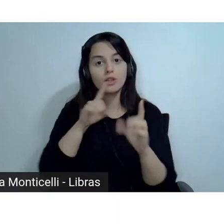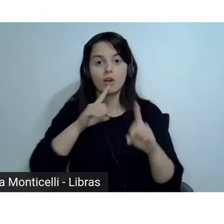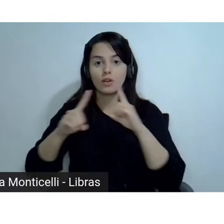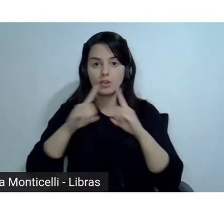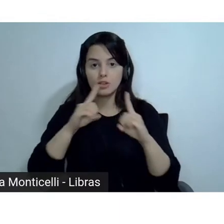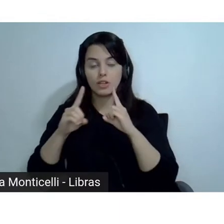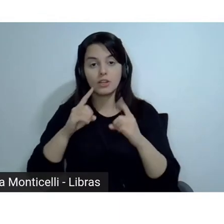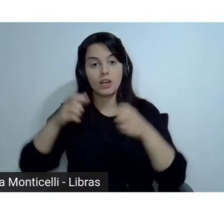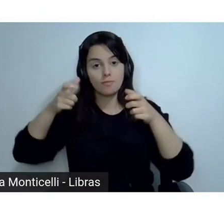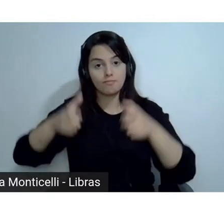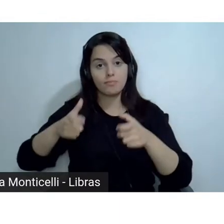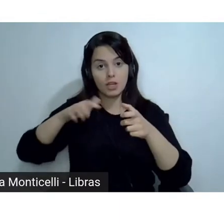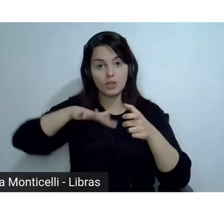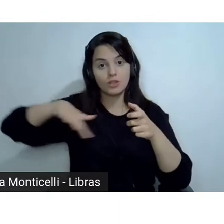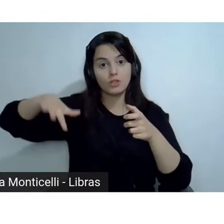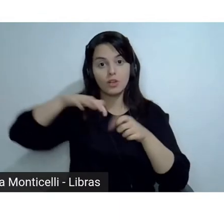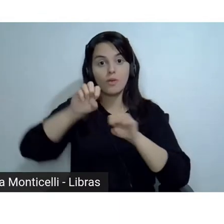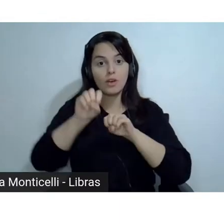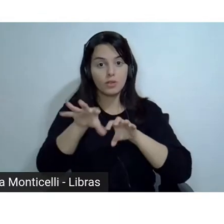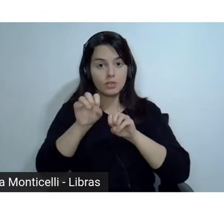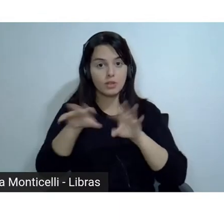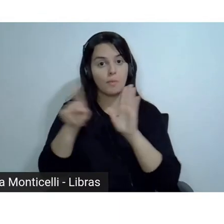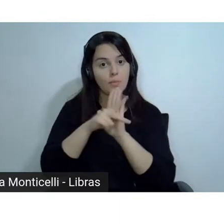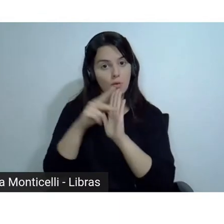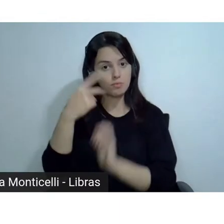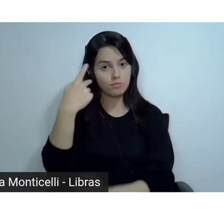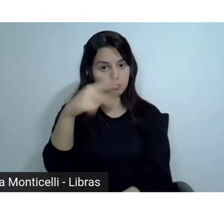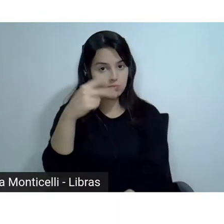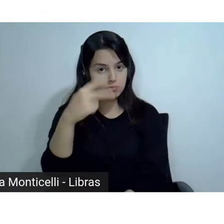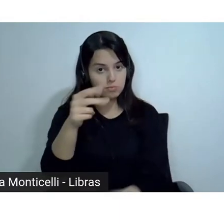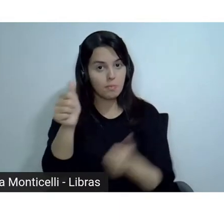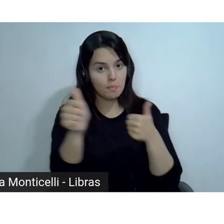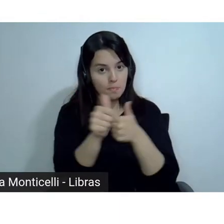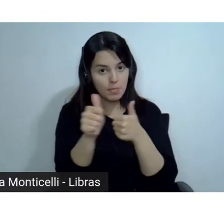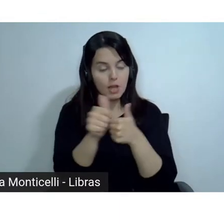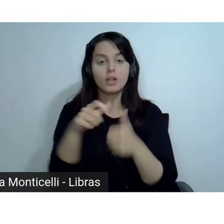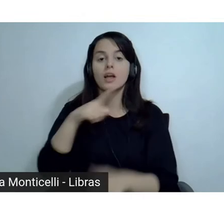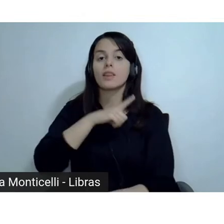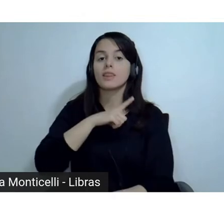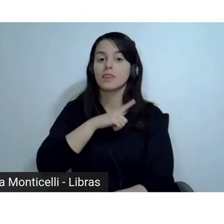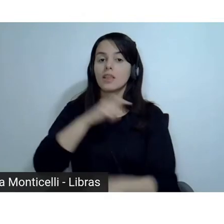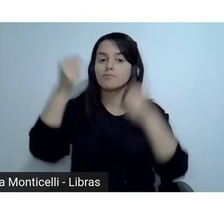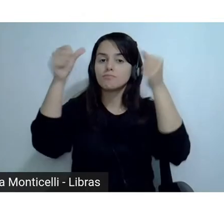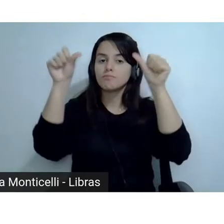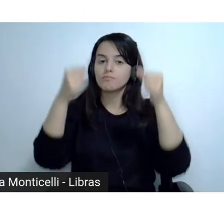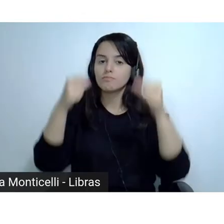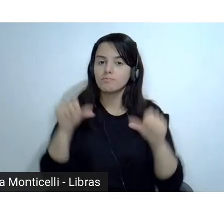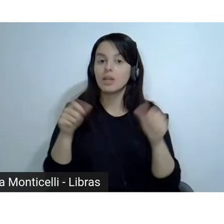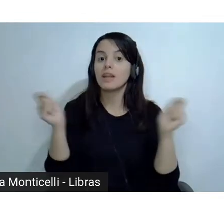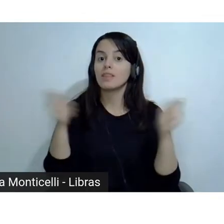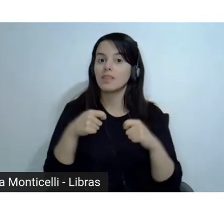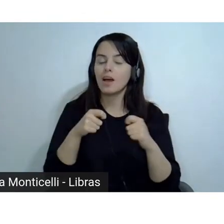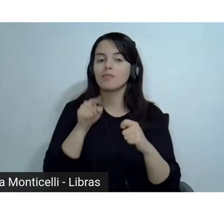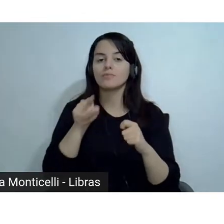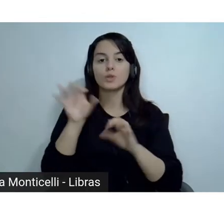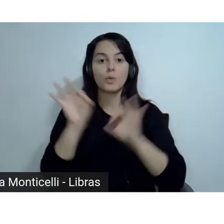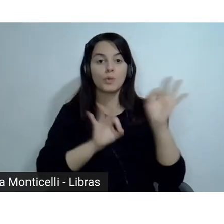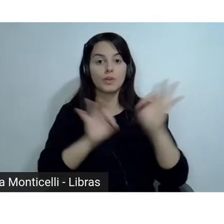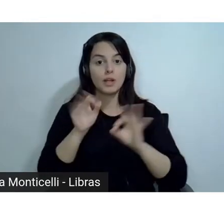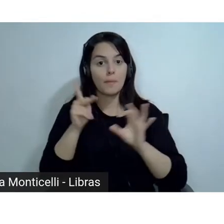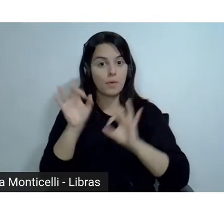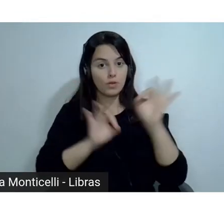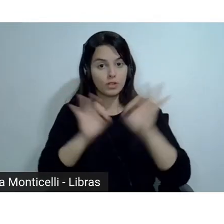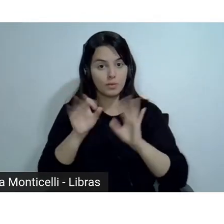vocês. Foi enviado um template para que vocês organizem, então, este projeto que vocês estão desenvolvendo e